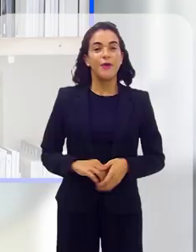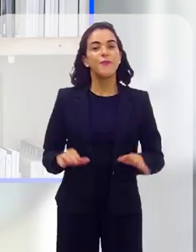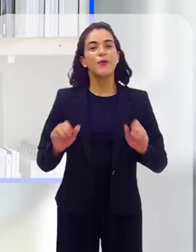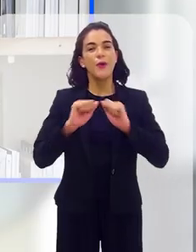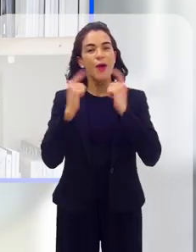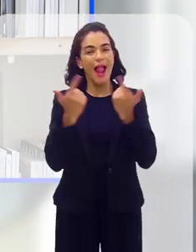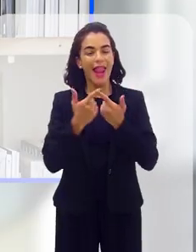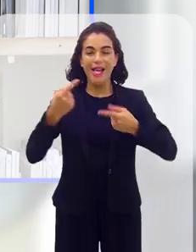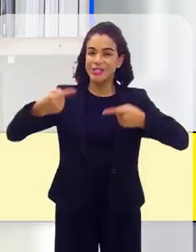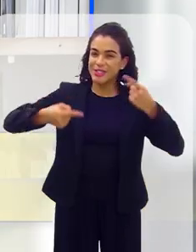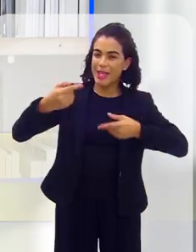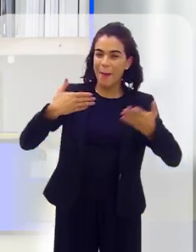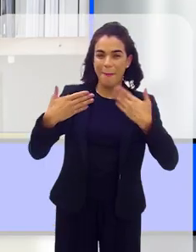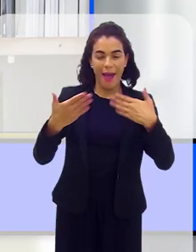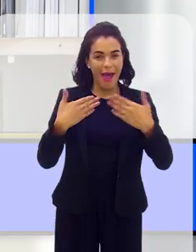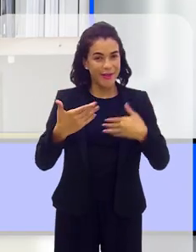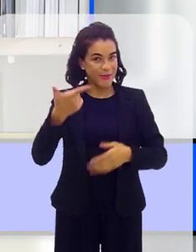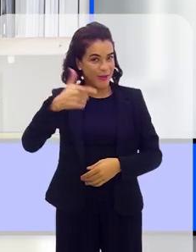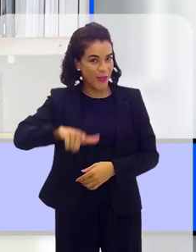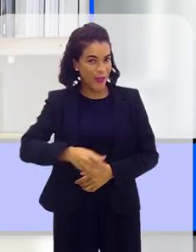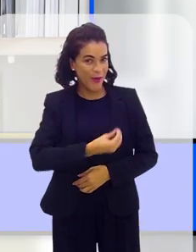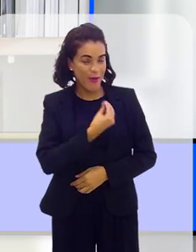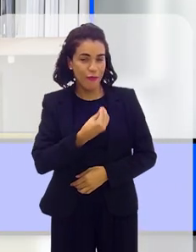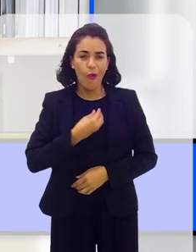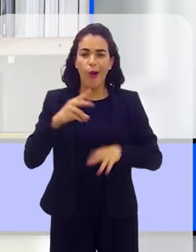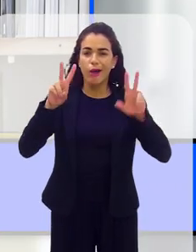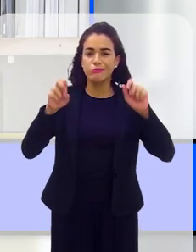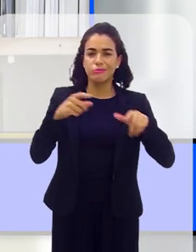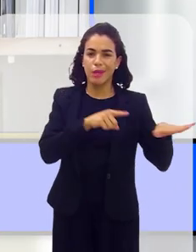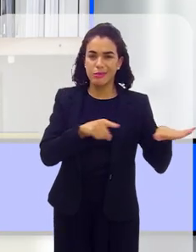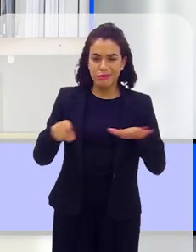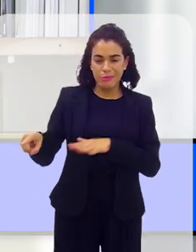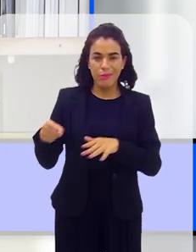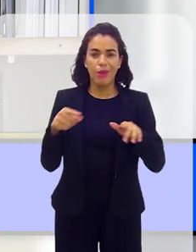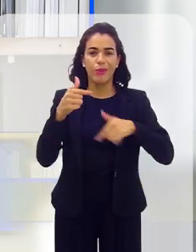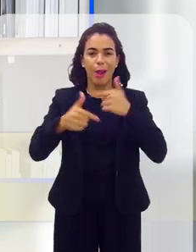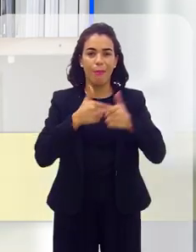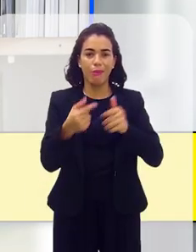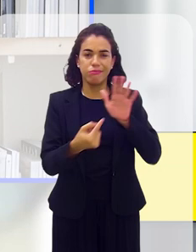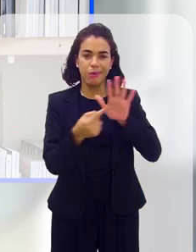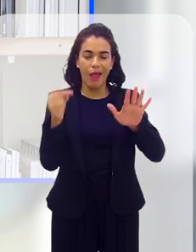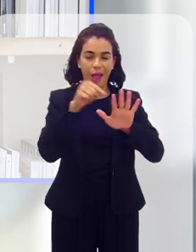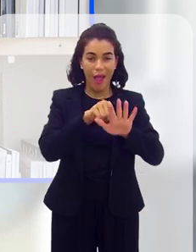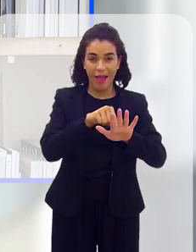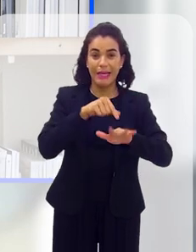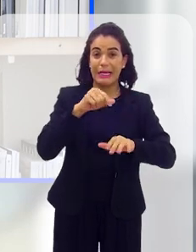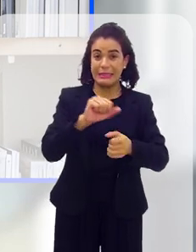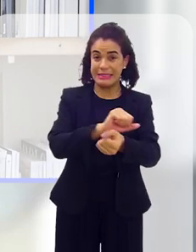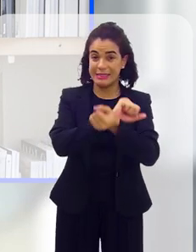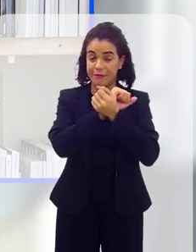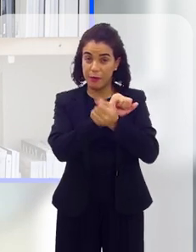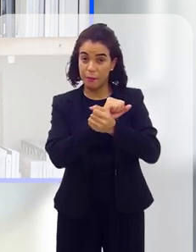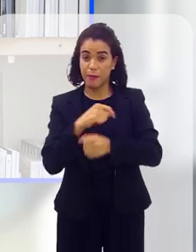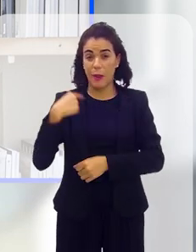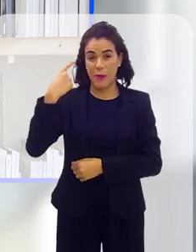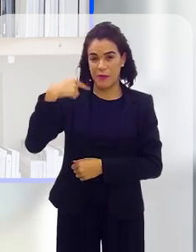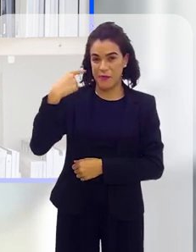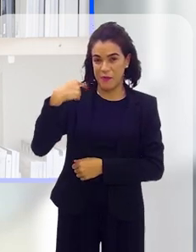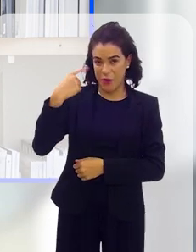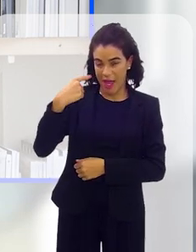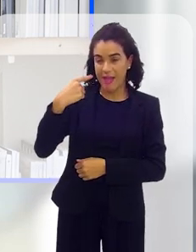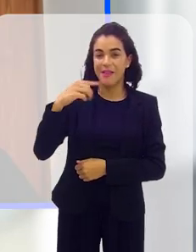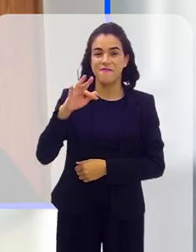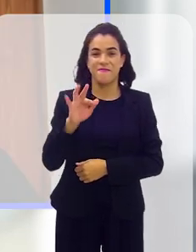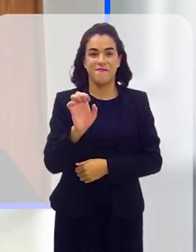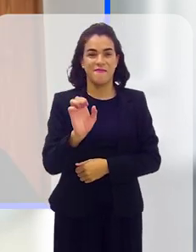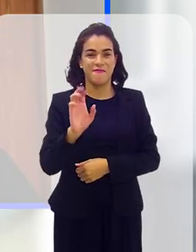O Alerj Debate está de volta. O assunto da semana é o trabalho análogo à escravidão. Eu tenho aqui ao meu lado a advogada